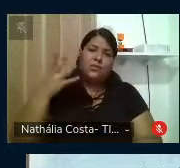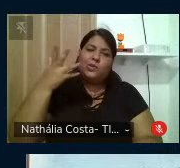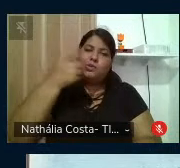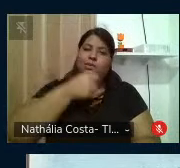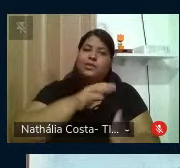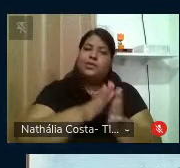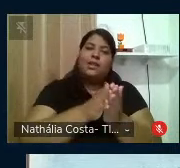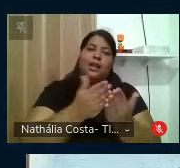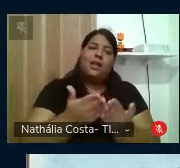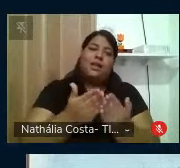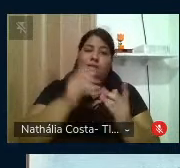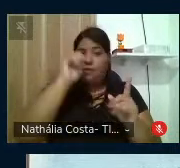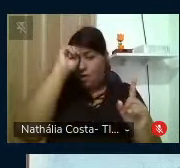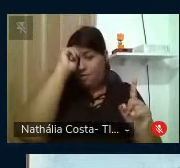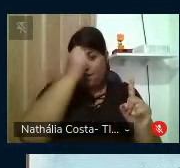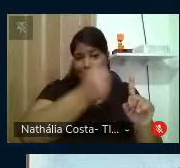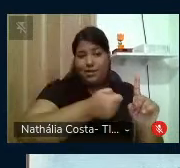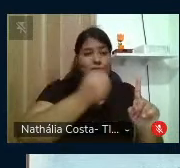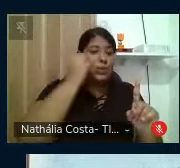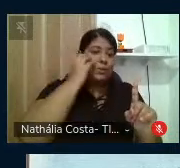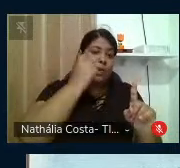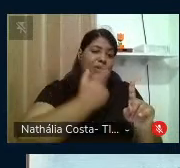que homenageia Paulo Freire.